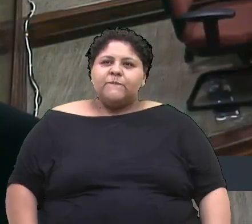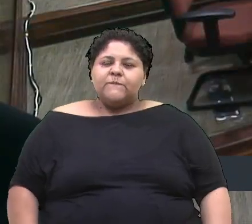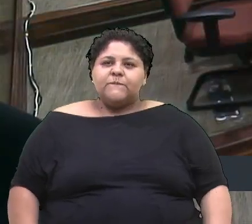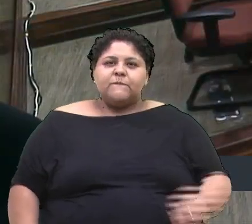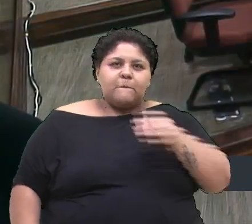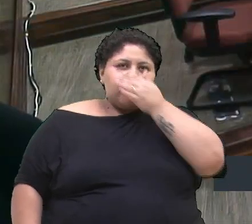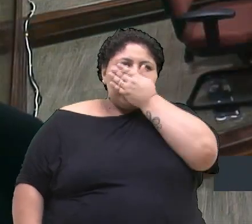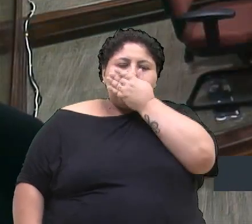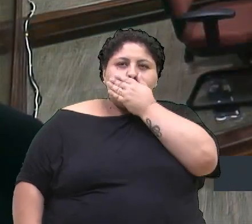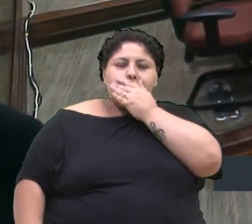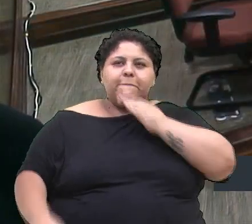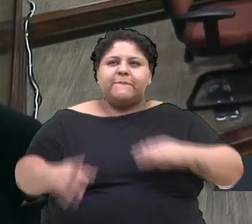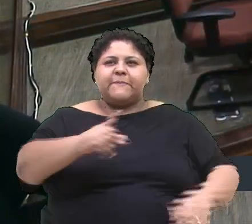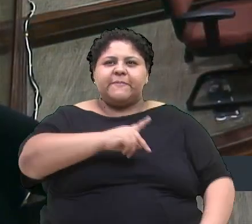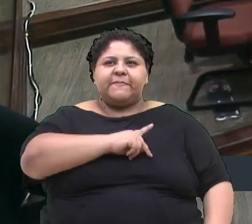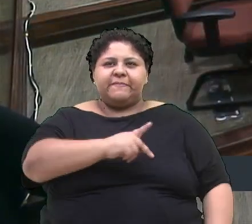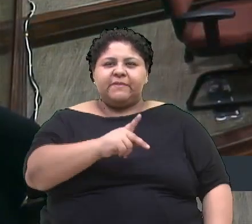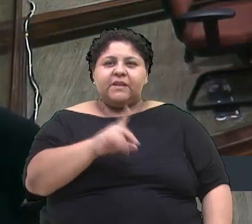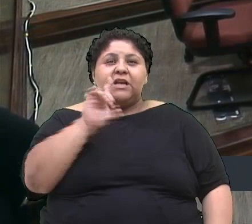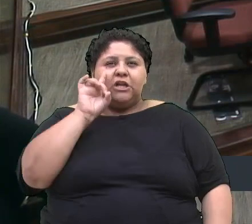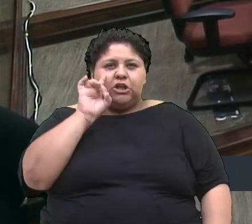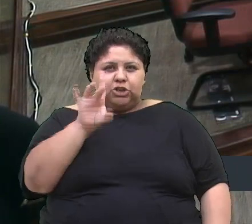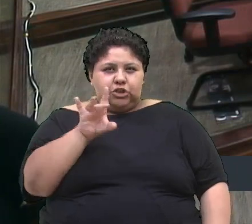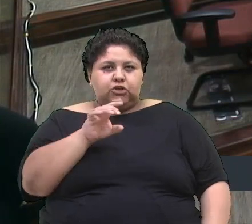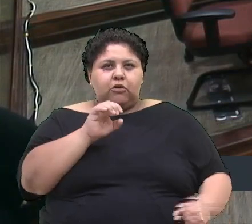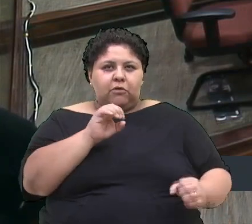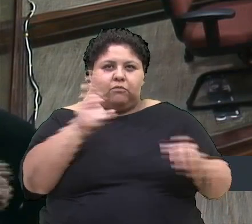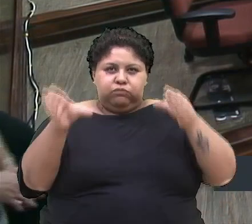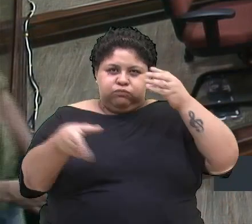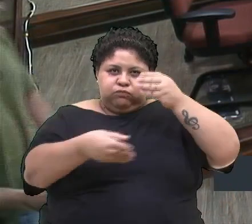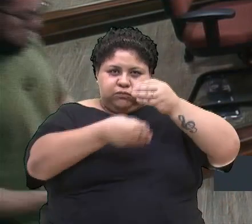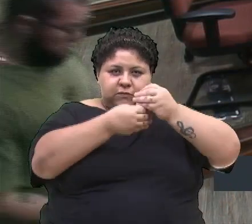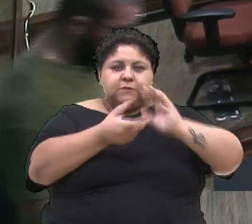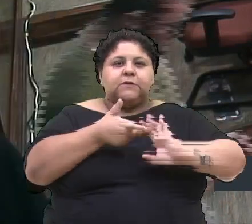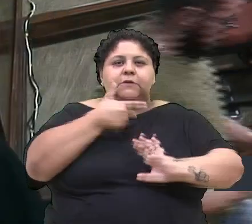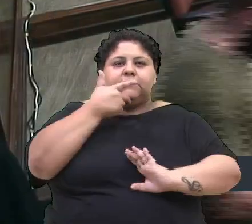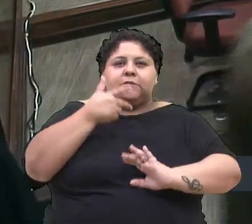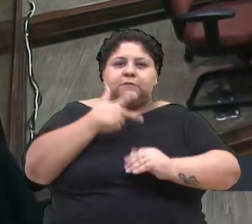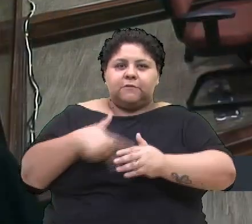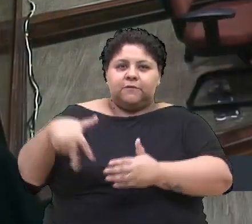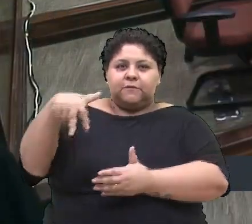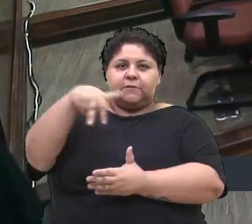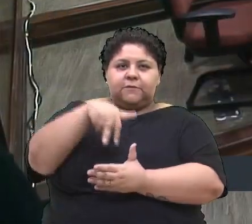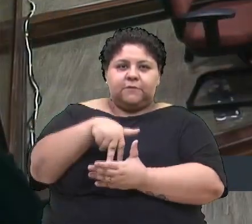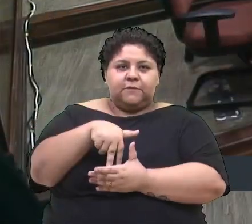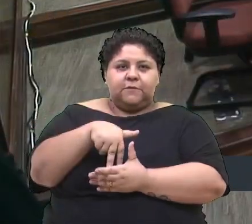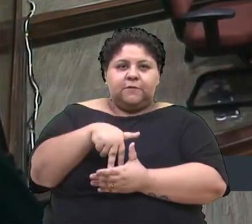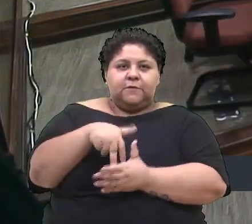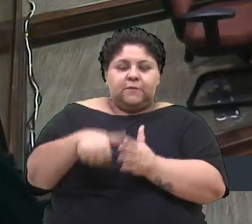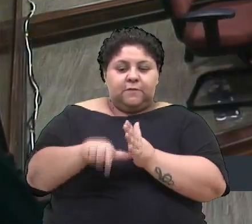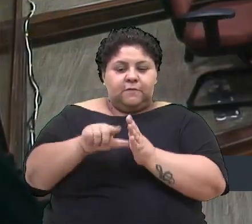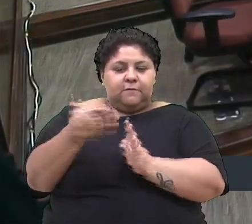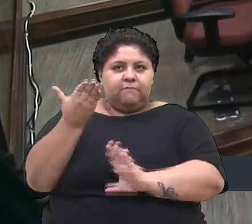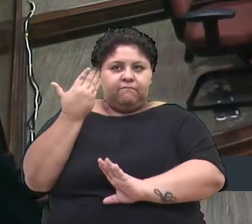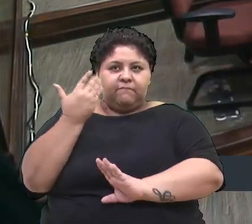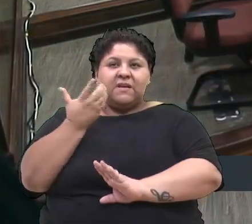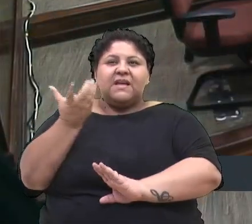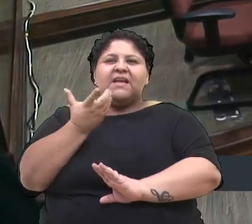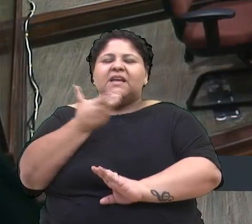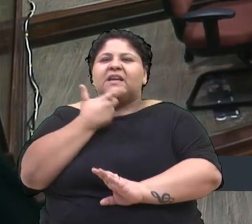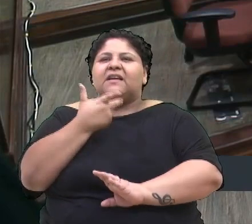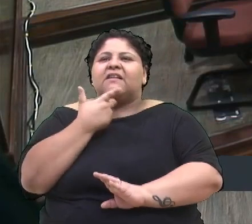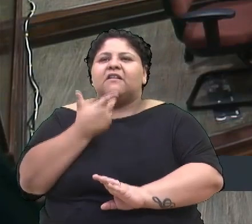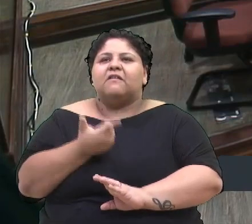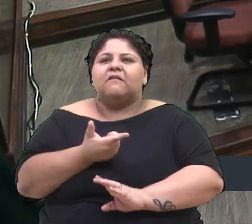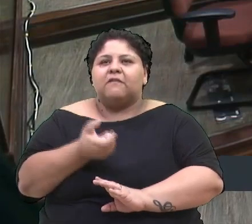Sr. Presidente e nobres colegas, só para fazer um complemento à fala que fiz na tribuna há pouco tempo antes, queria trazer aqui a